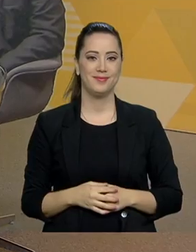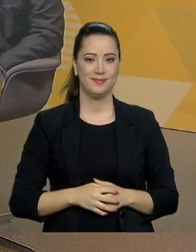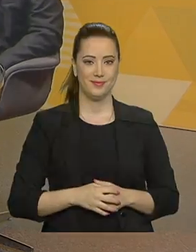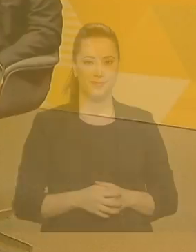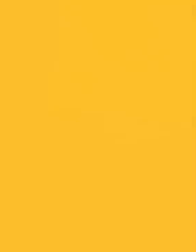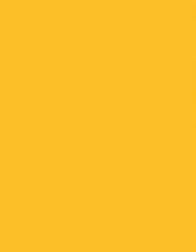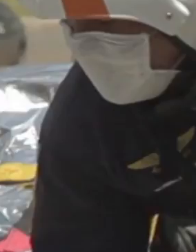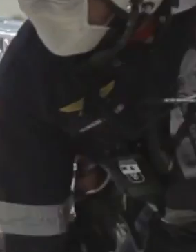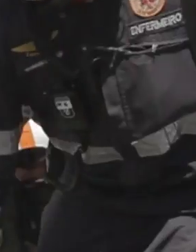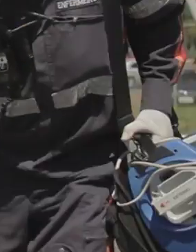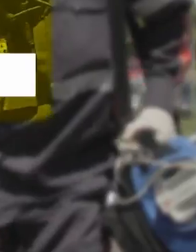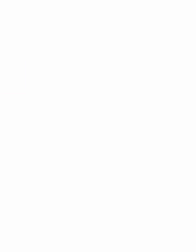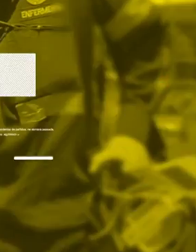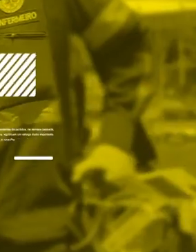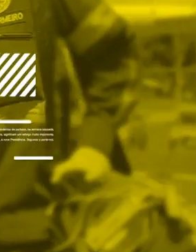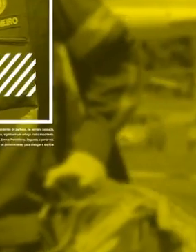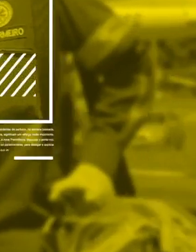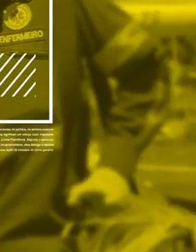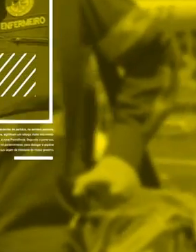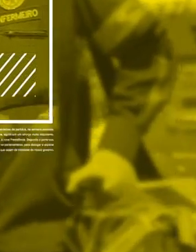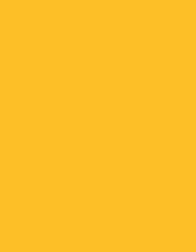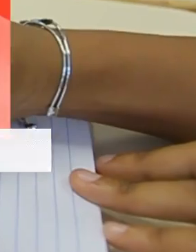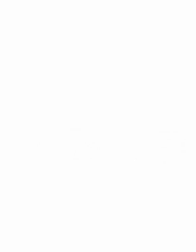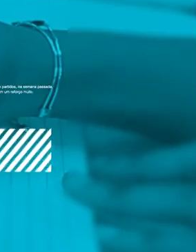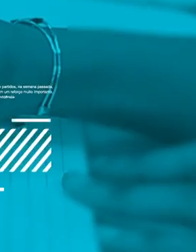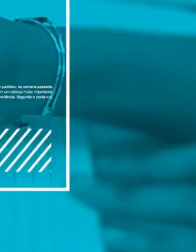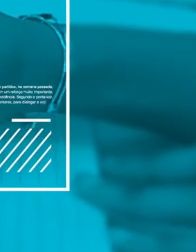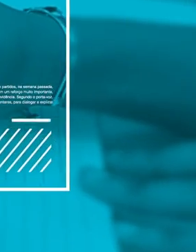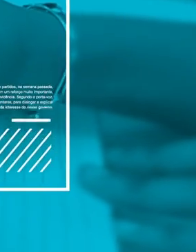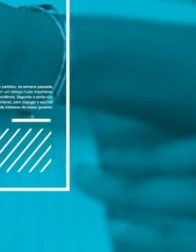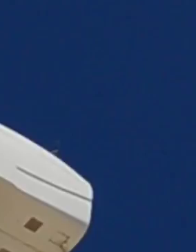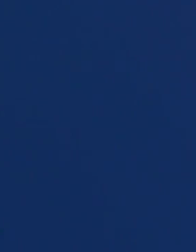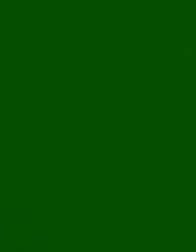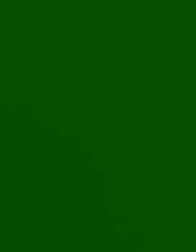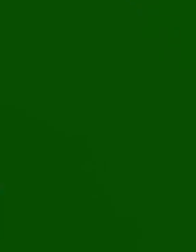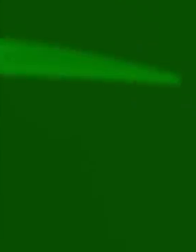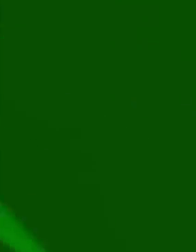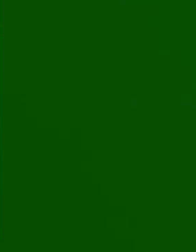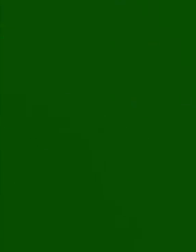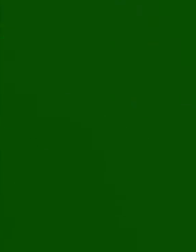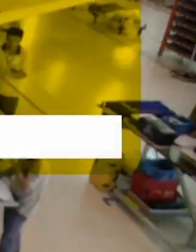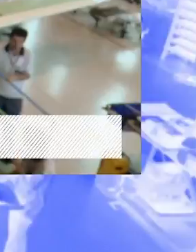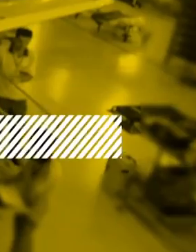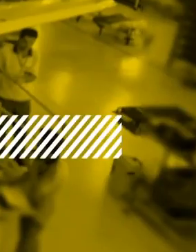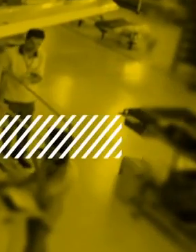-feira. Obrigado. Obrigado. Obrigado.